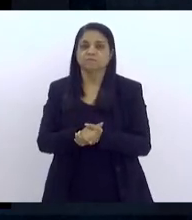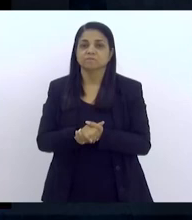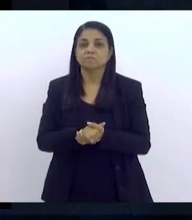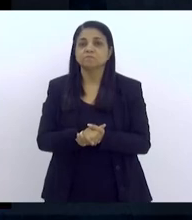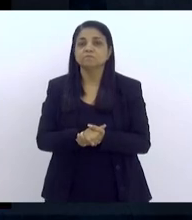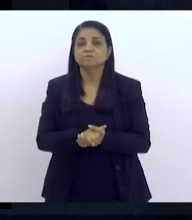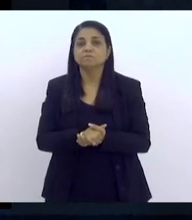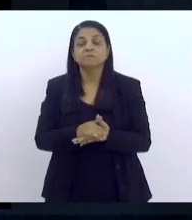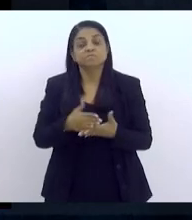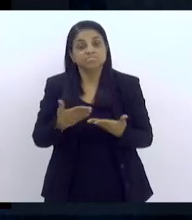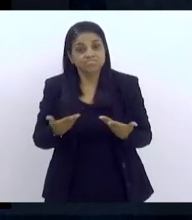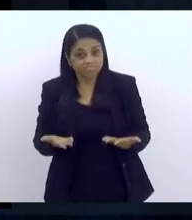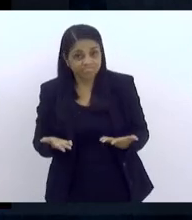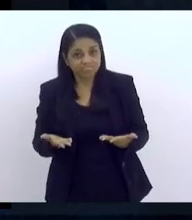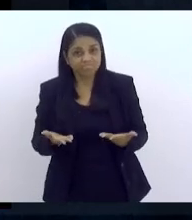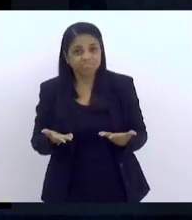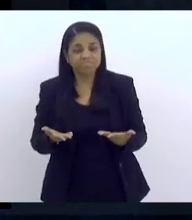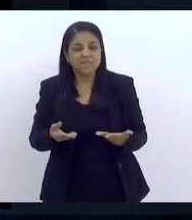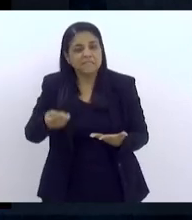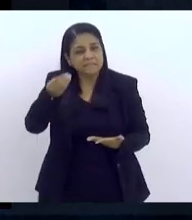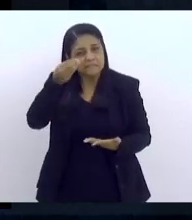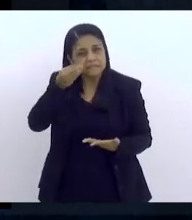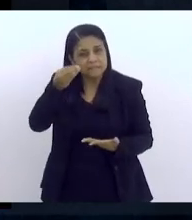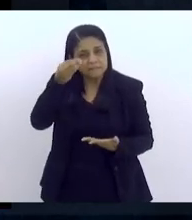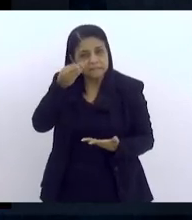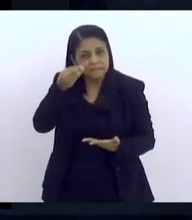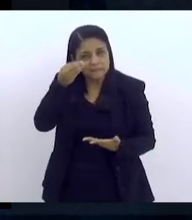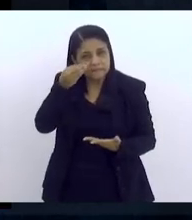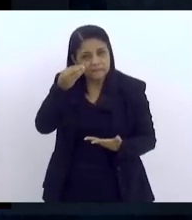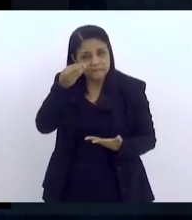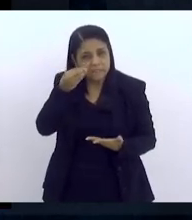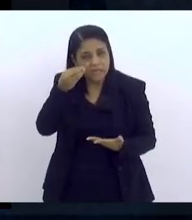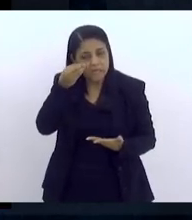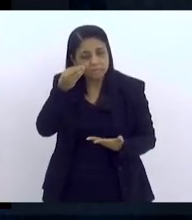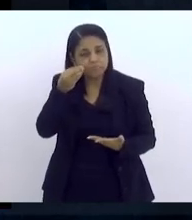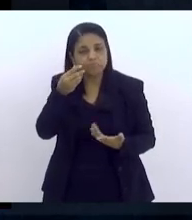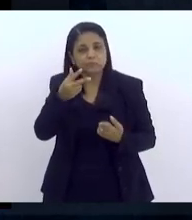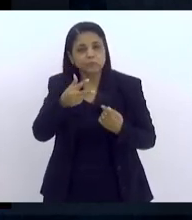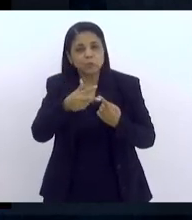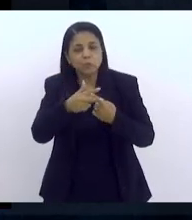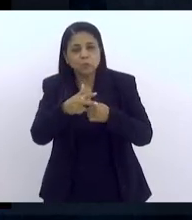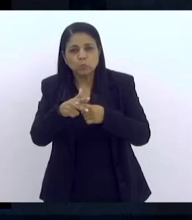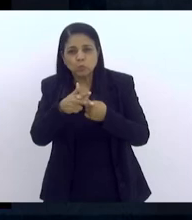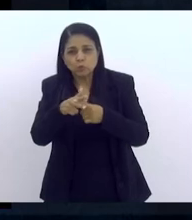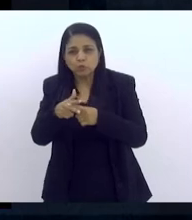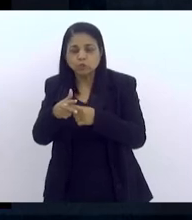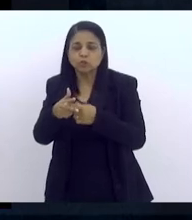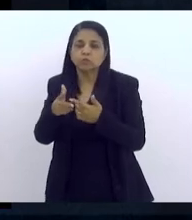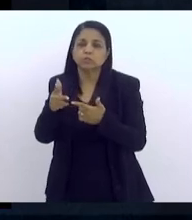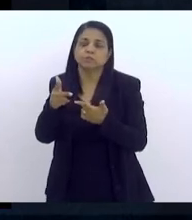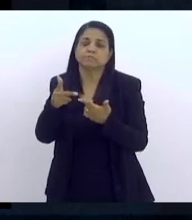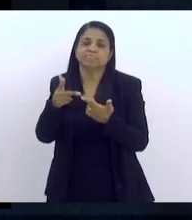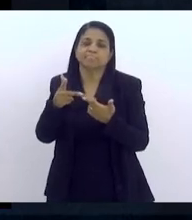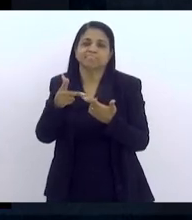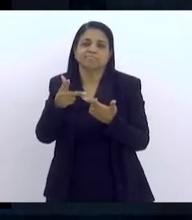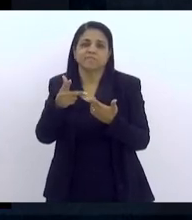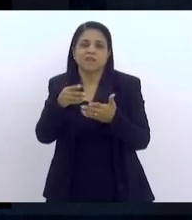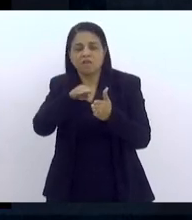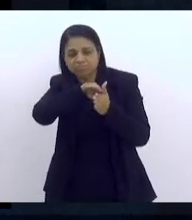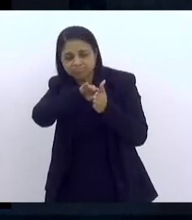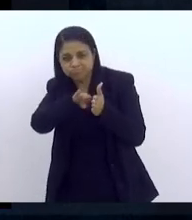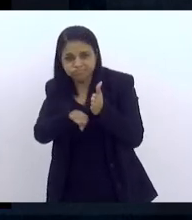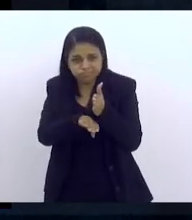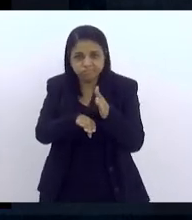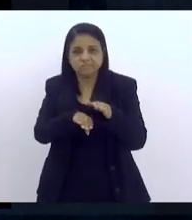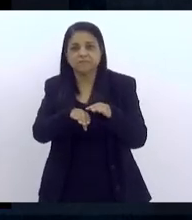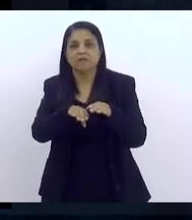para isso, para tentar corrigir essa discrepância, a gente tem o reforço da lei, a própria lei das diretrizes